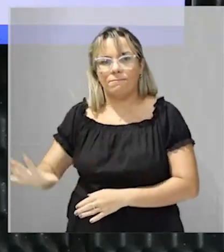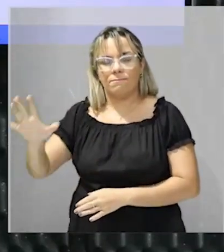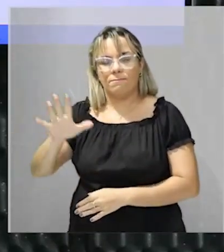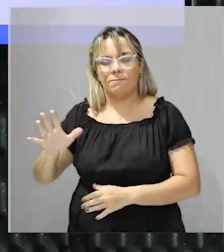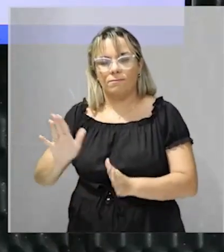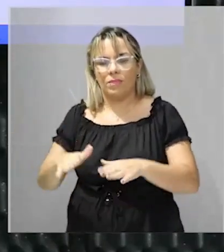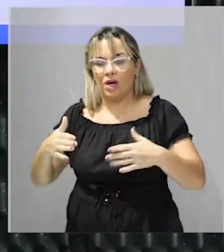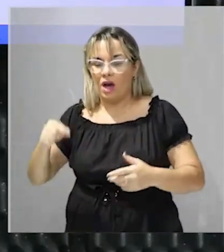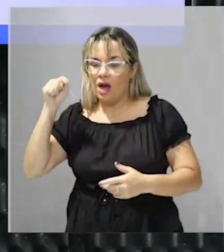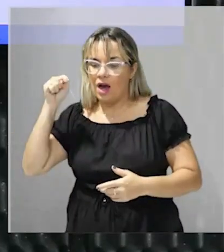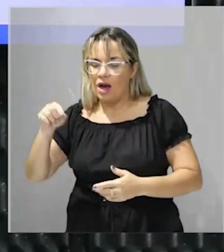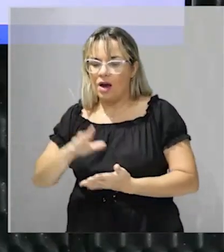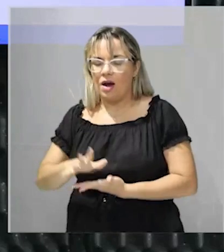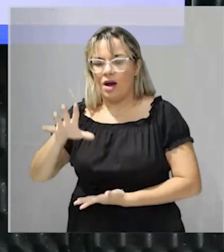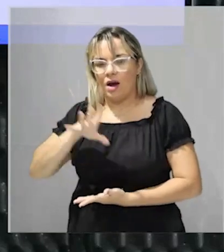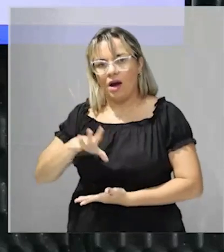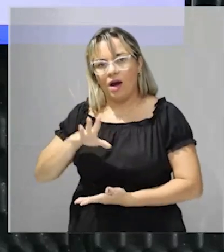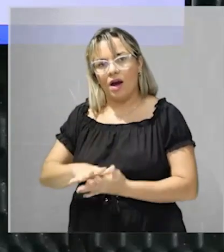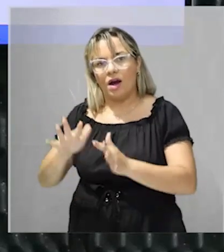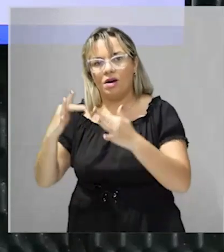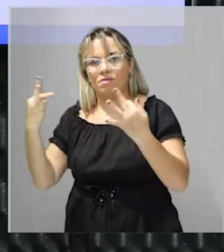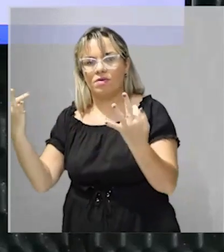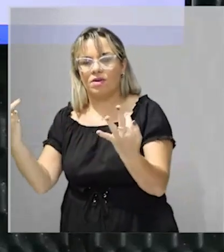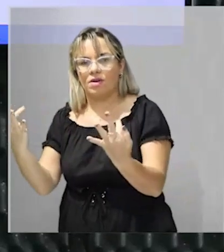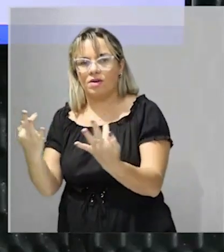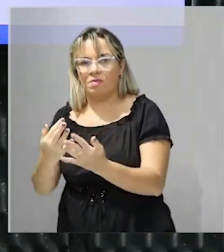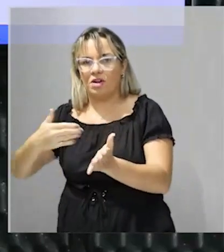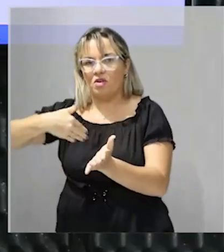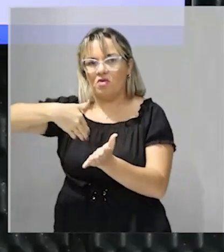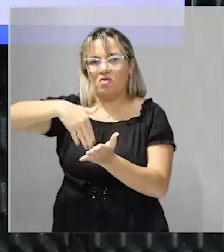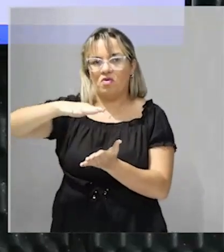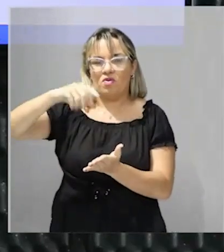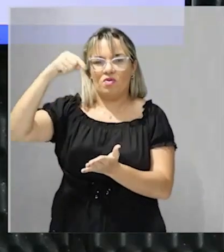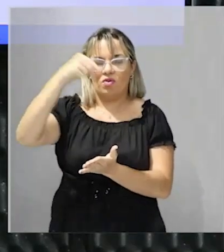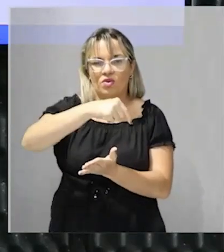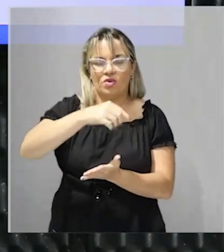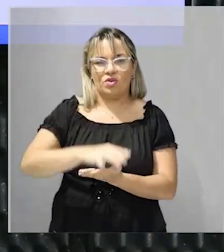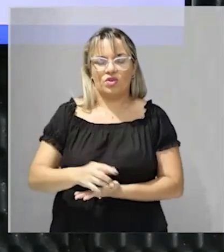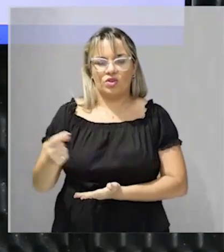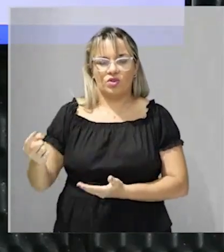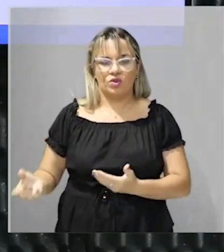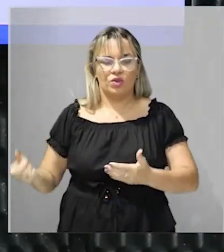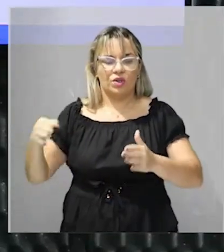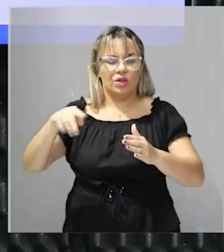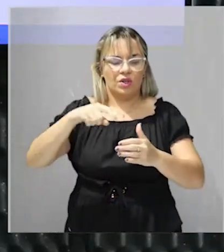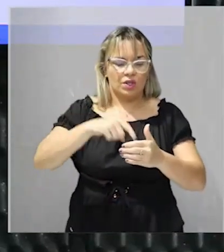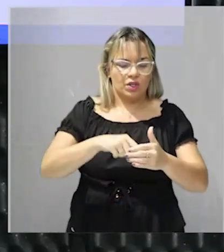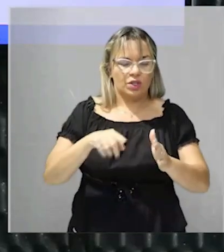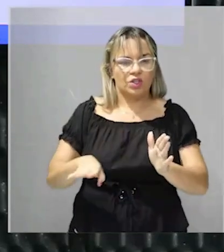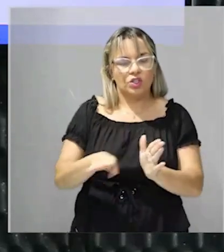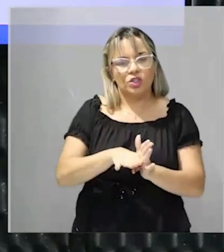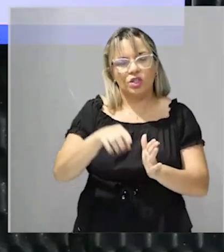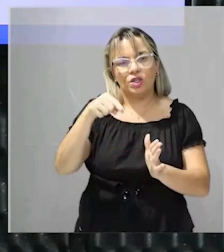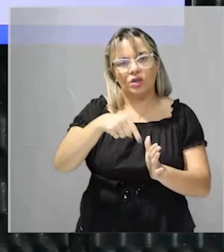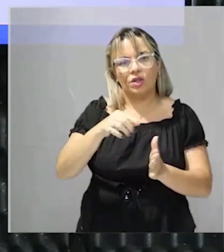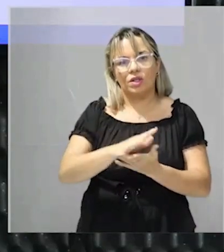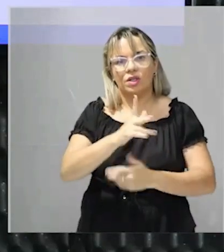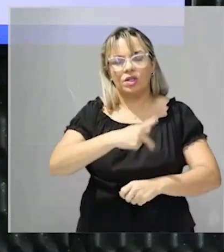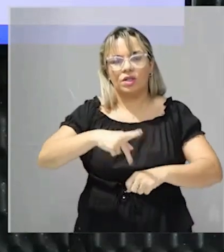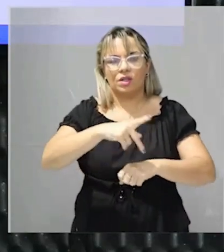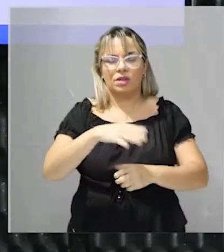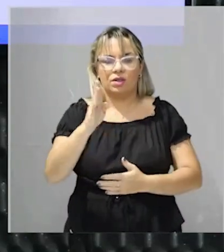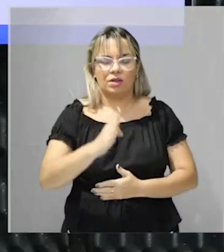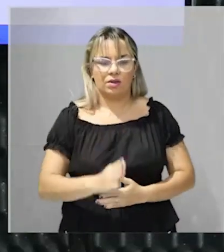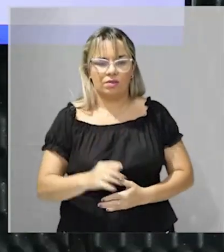a família real veio para o Brasil tivemos as medidas joaninas como abertura dos portos e a partir